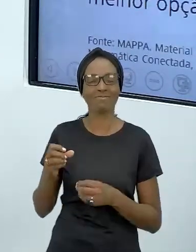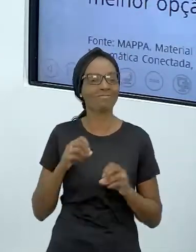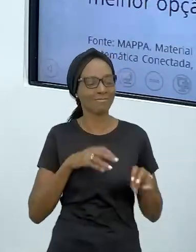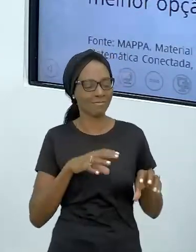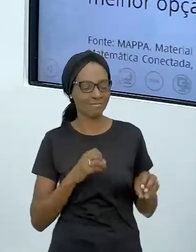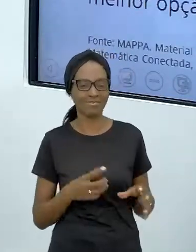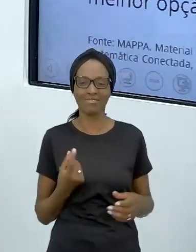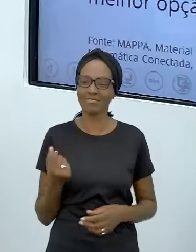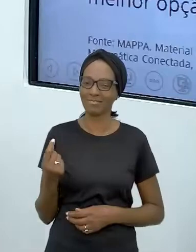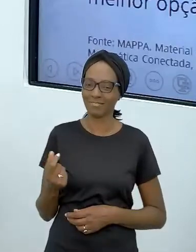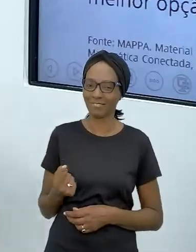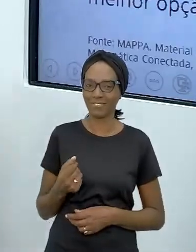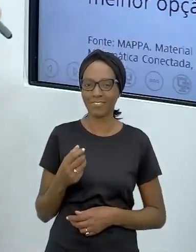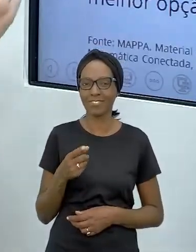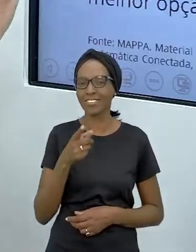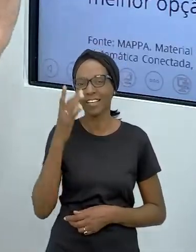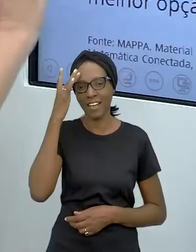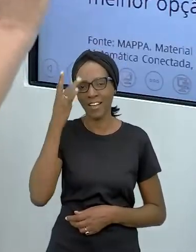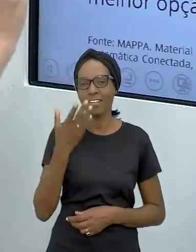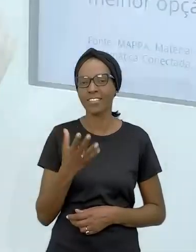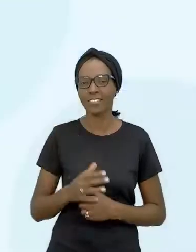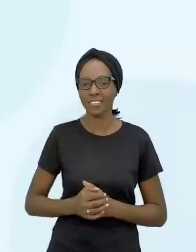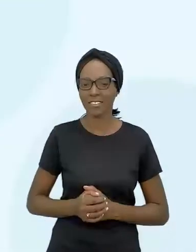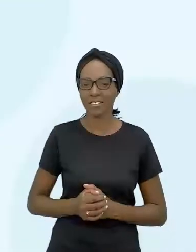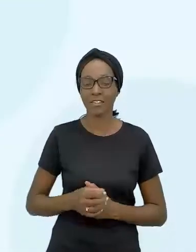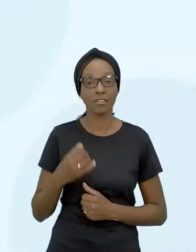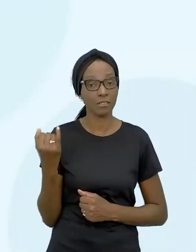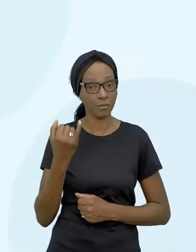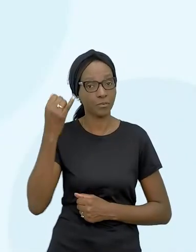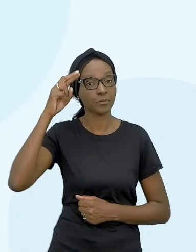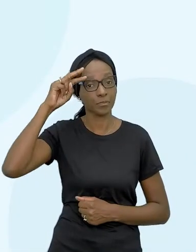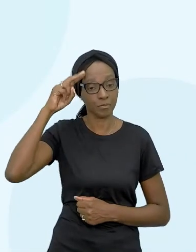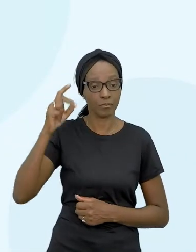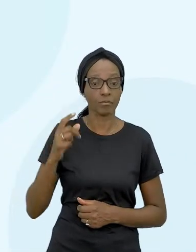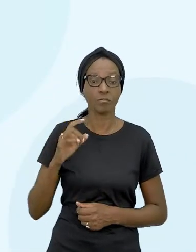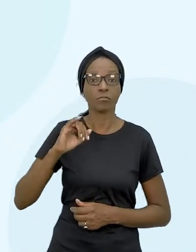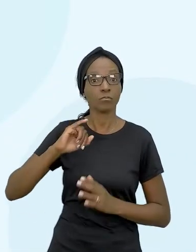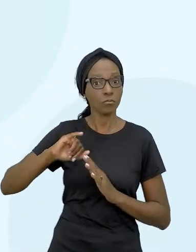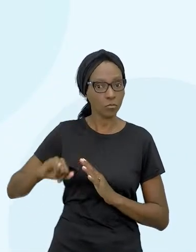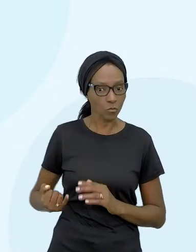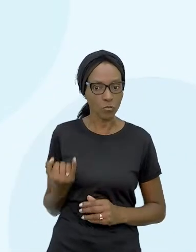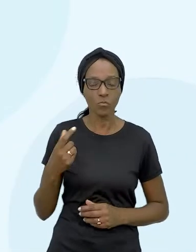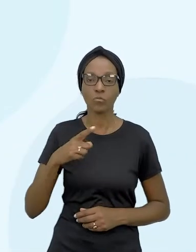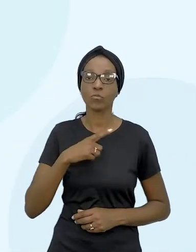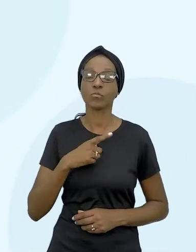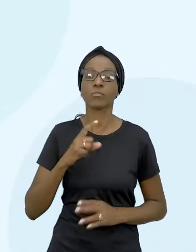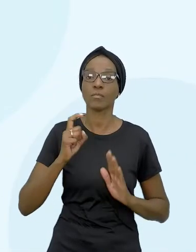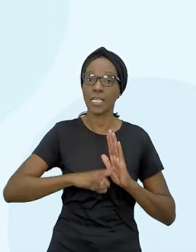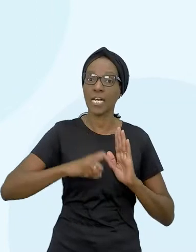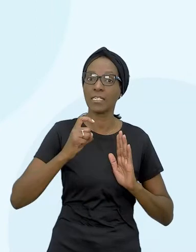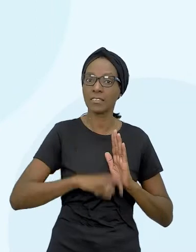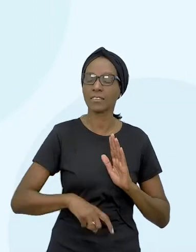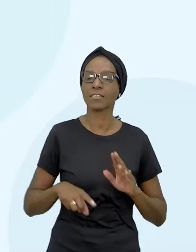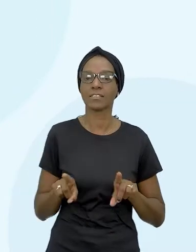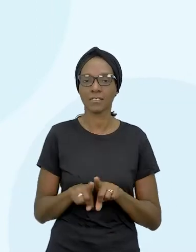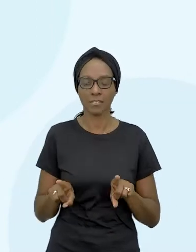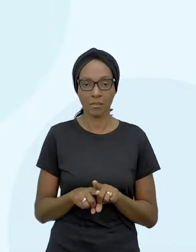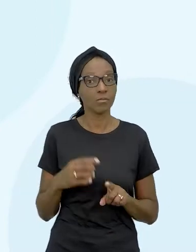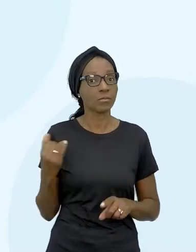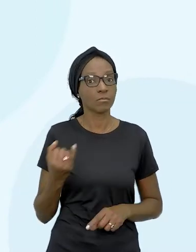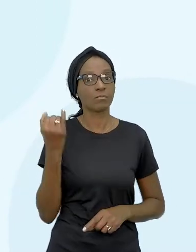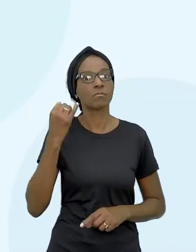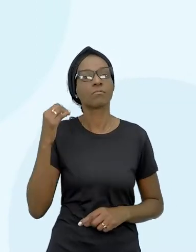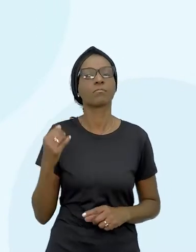financeira? Como será que você vê isso? Vale ressaltar que além dos juros existem as taxas. Daí a importância da